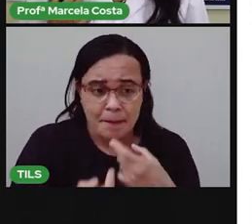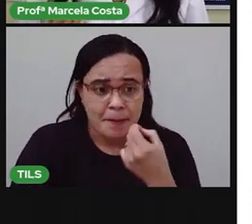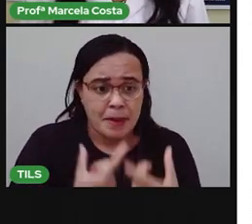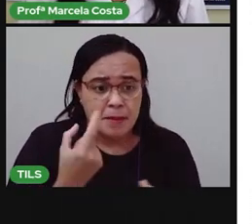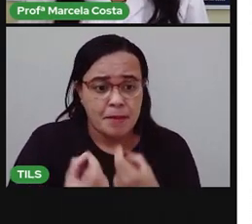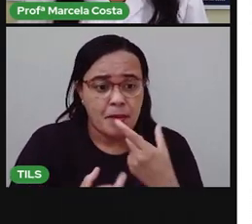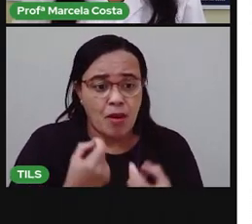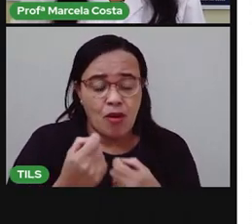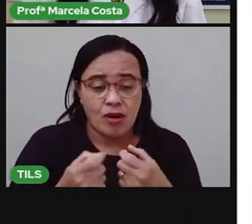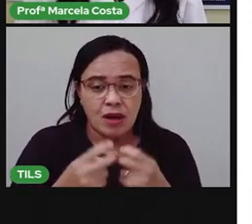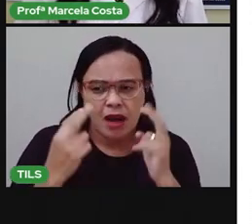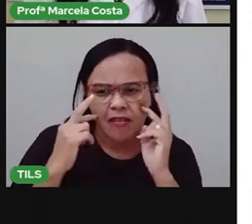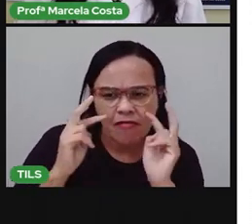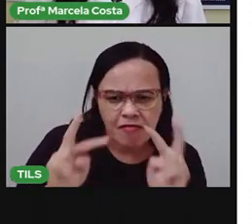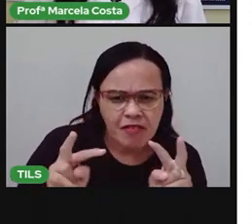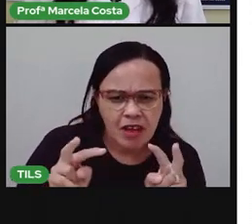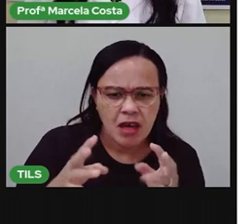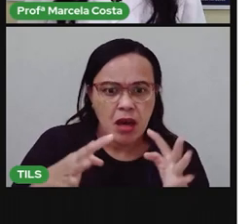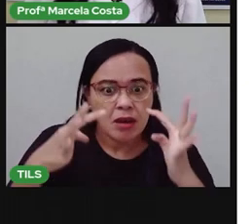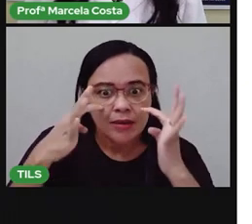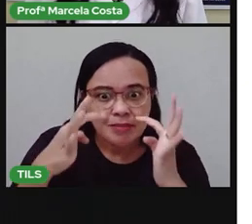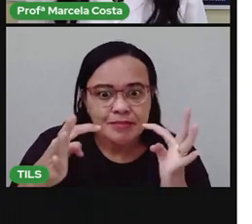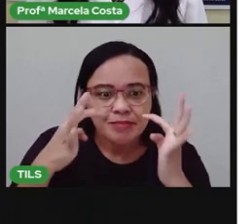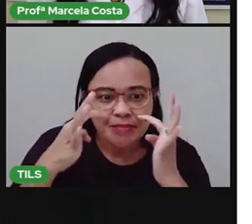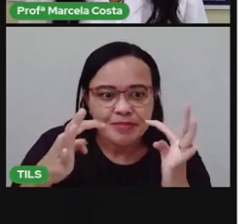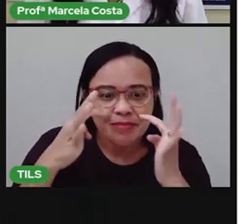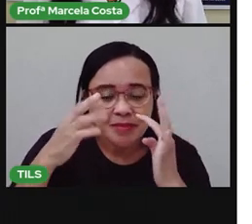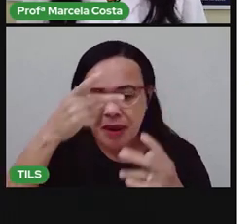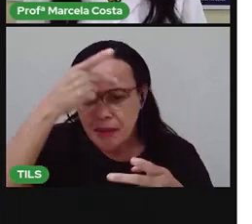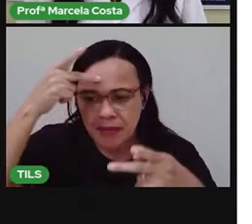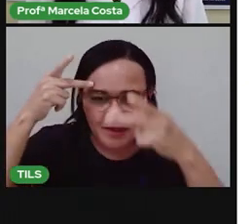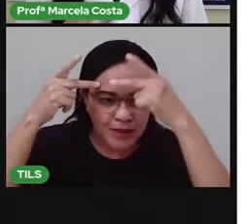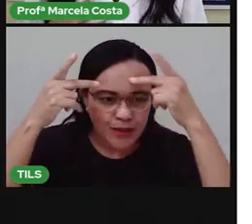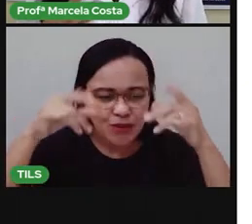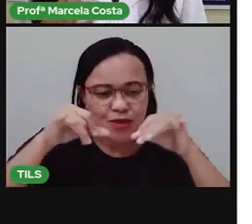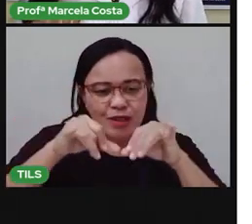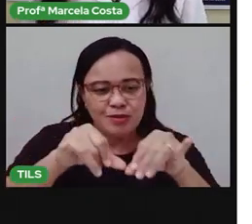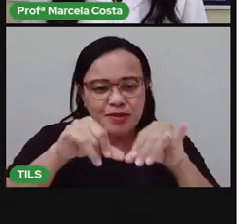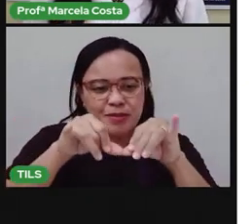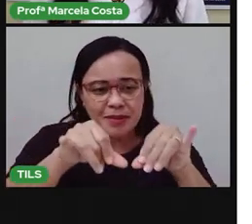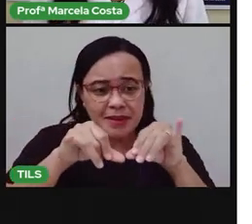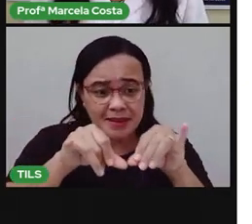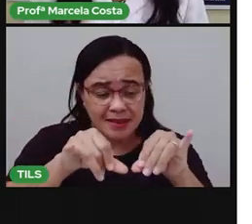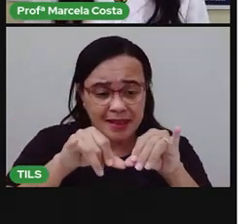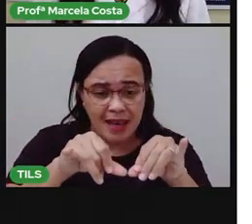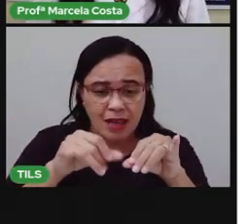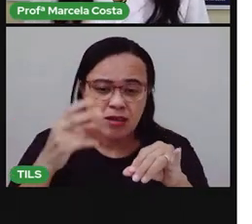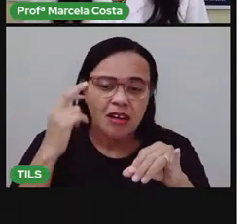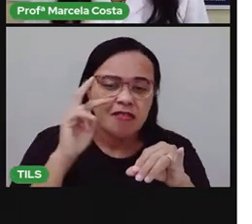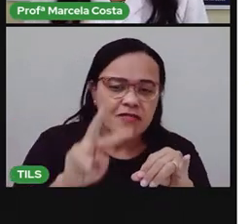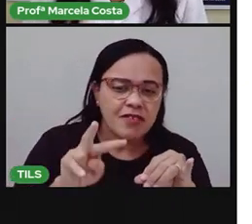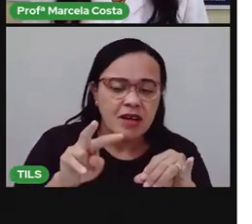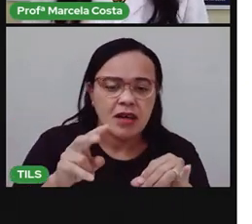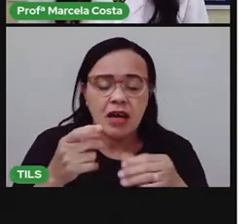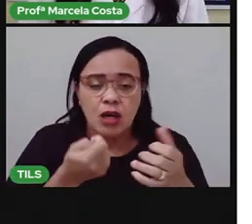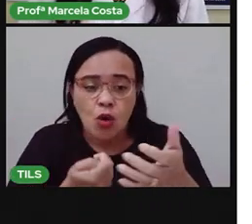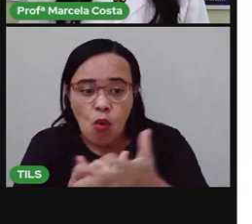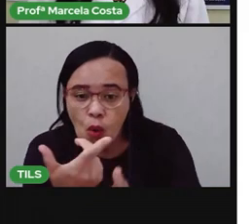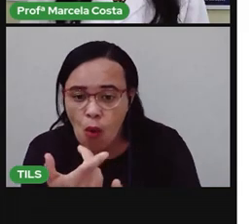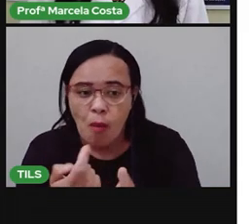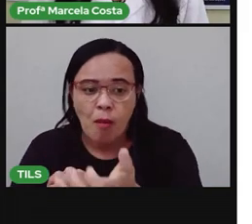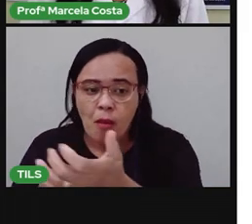para chamar a atenção dos clientes. Por exemplo, quando eu vou ao supermercado, vou fazer compras,